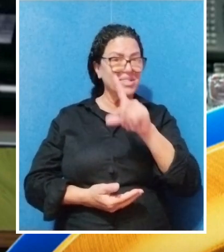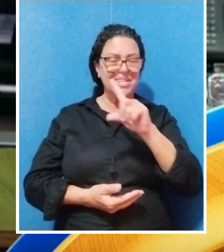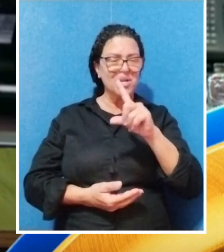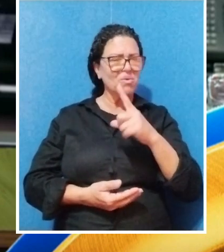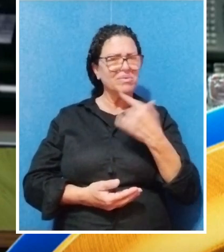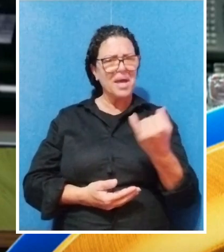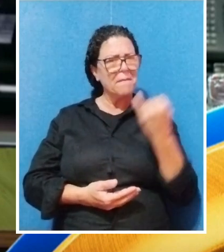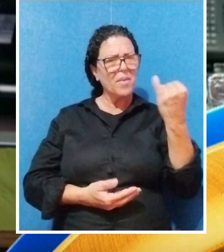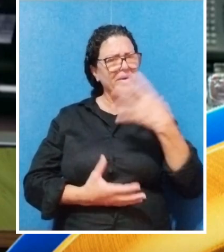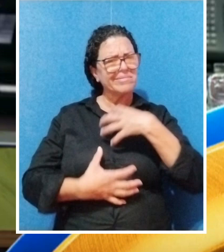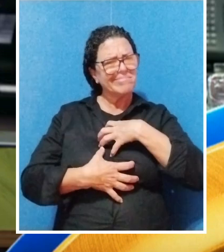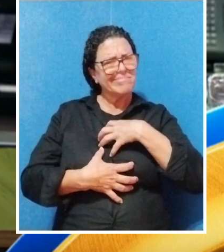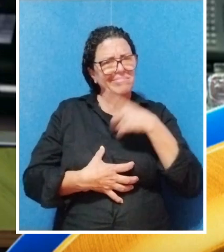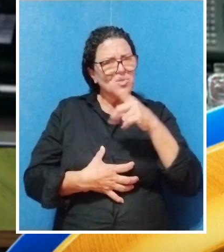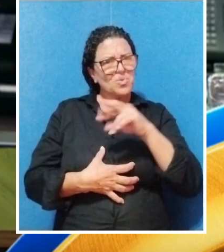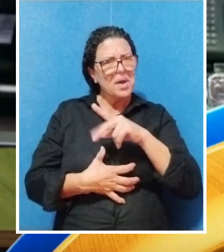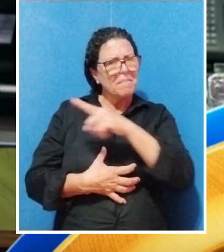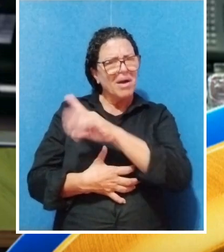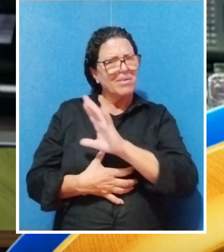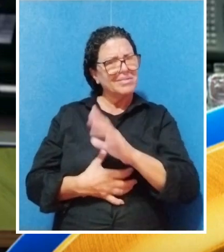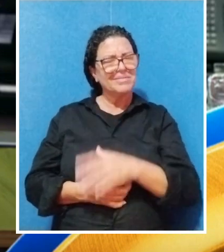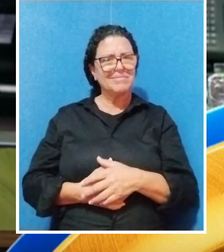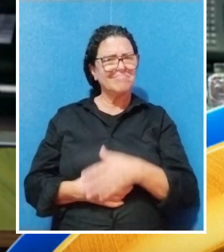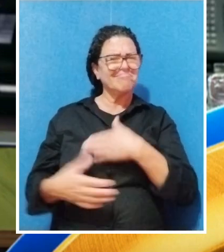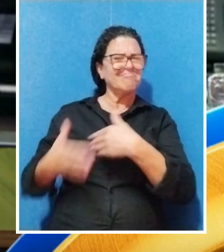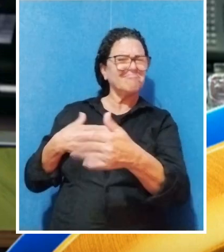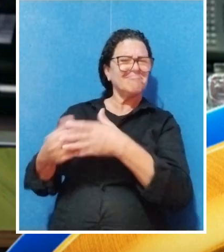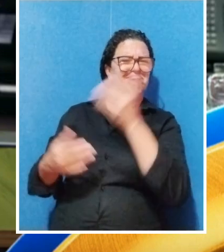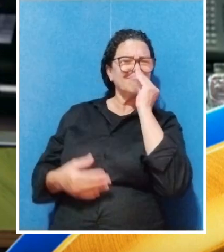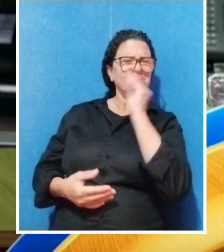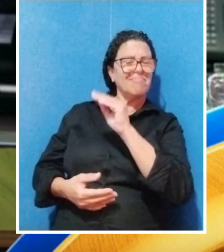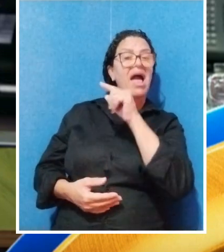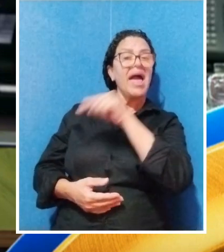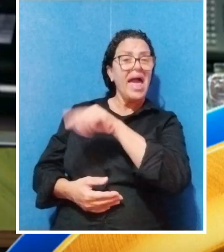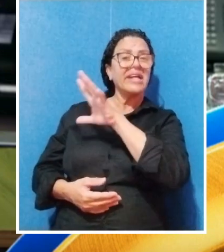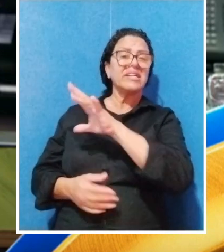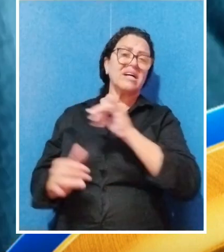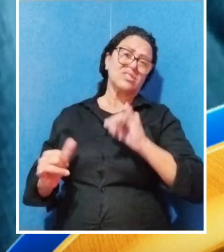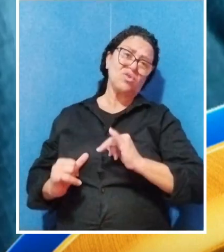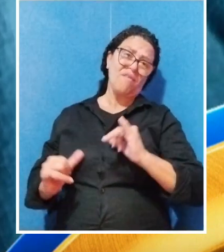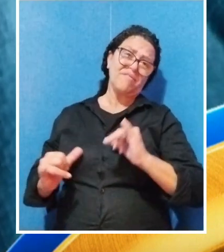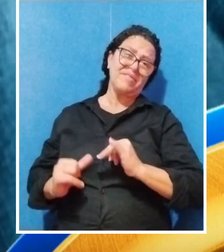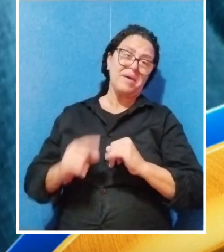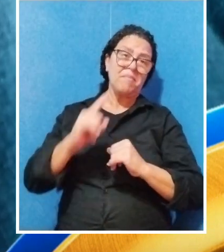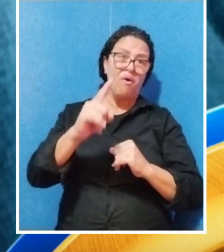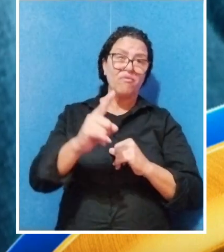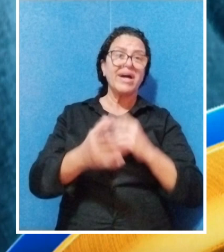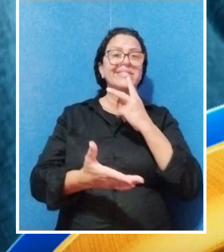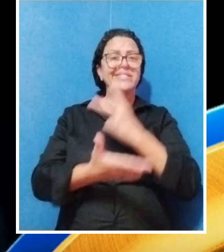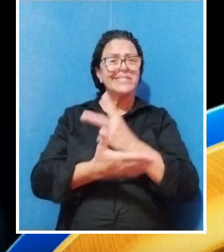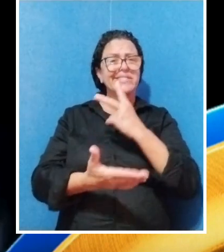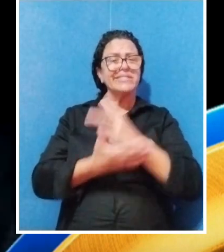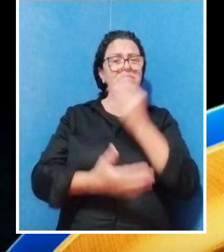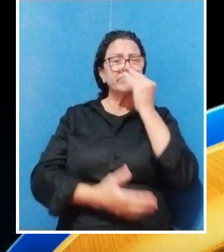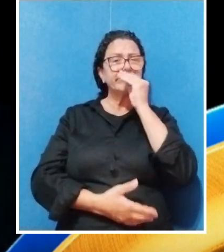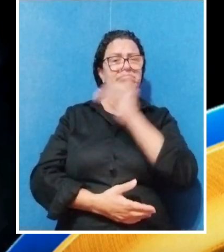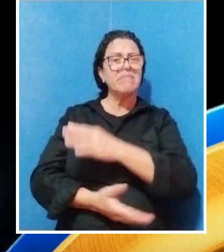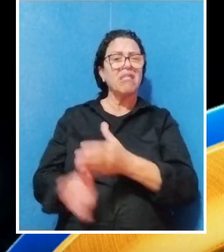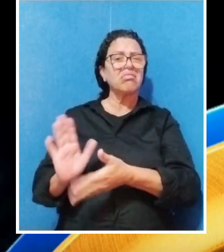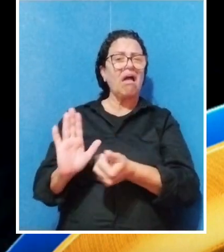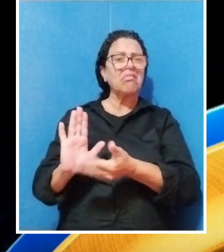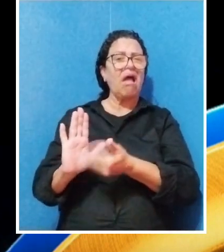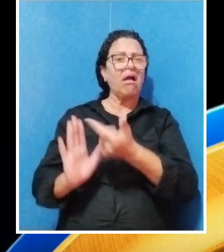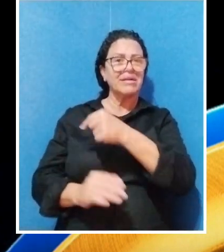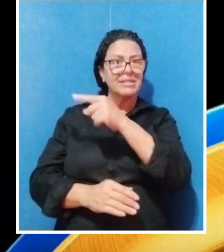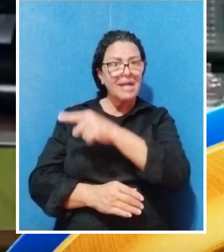Você não se importa com a situação do seu irmão. Talvez, seu irmão já esteja sofrendo por você sempre estar se